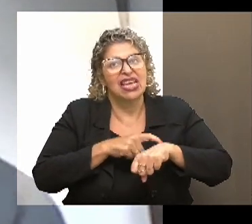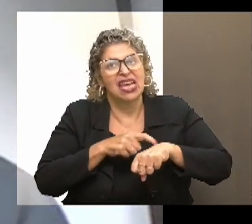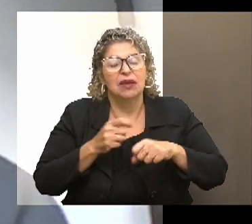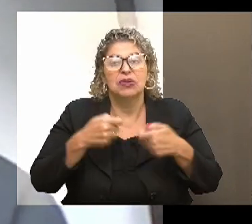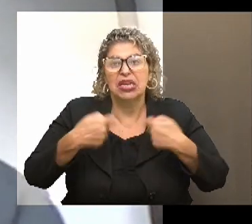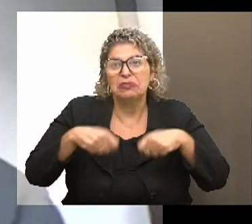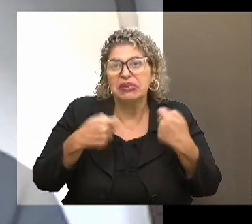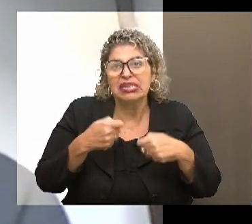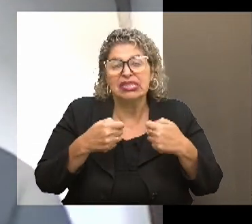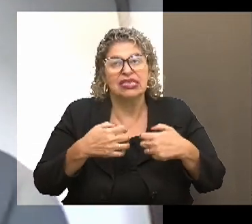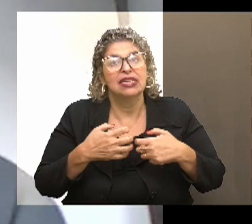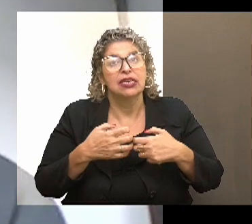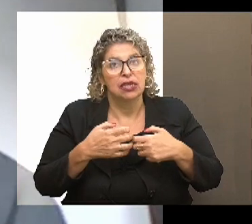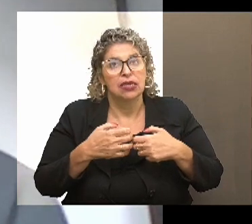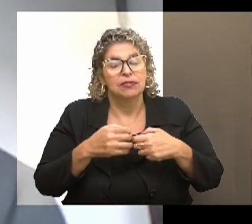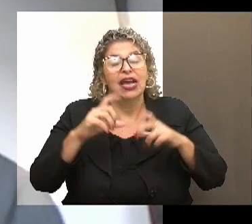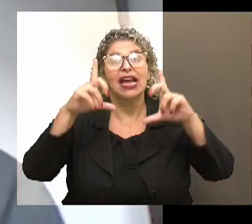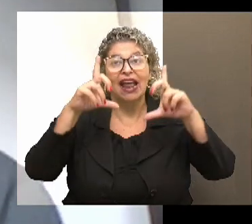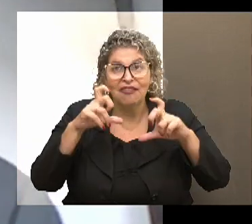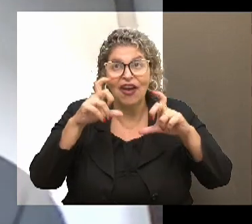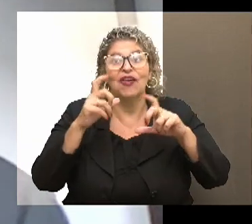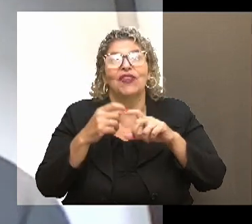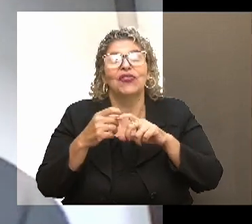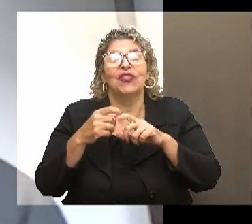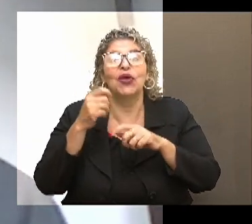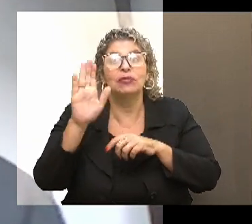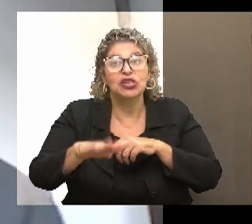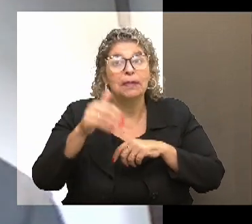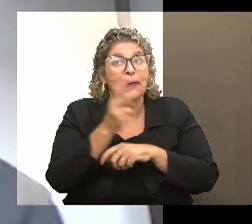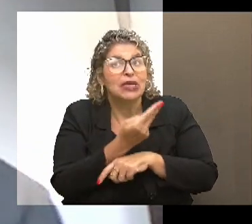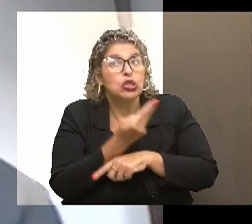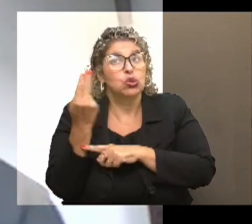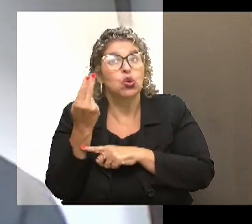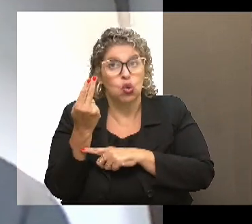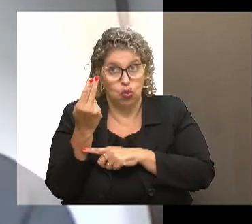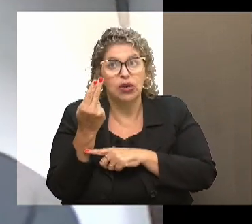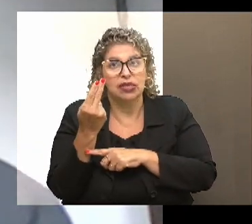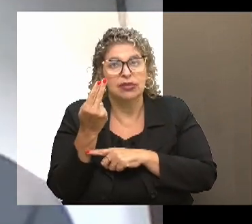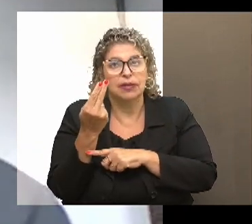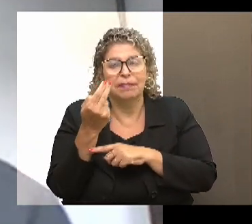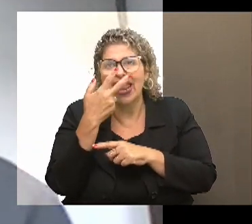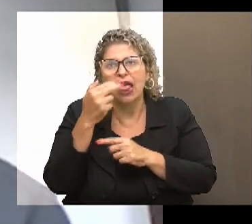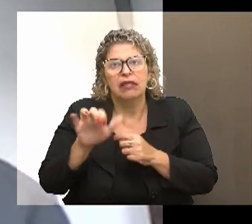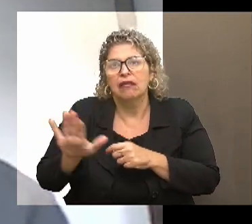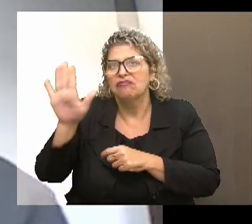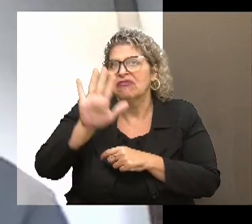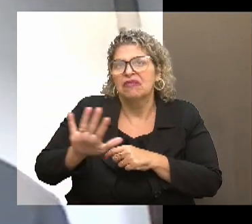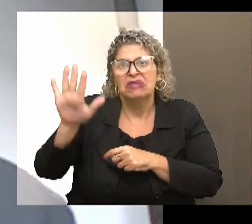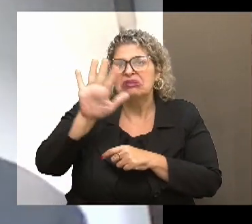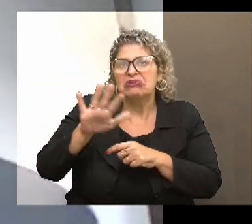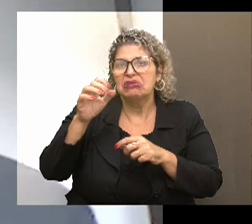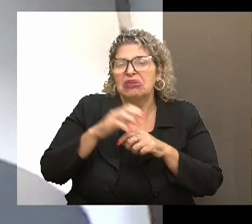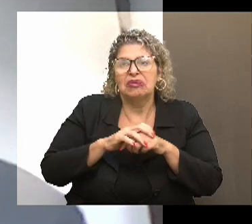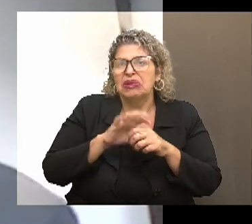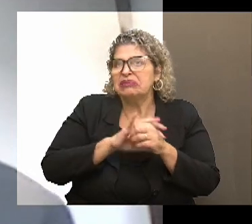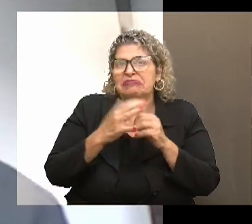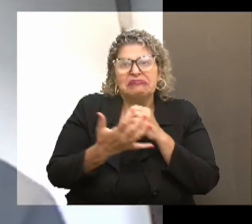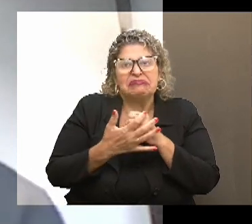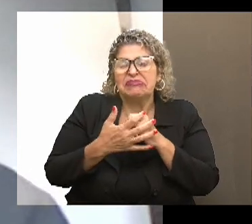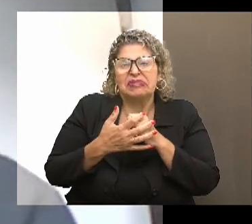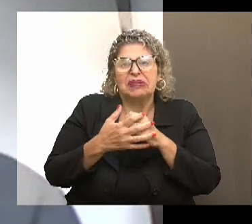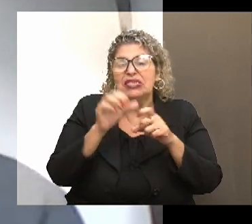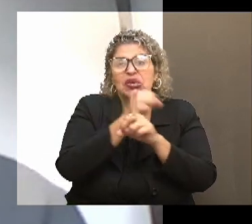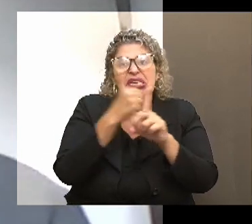pessoa precisa, como ela está, gravar o nome, chamar a pessoa pelo nome, a gente esquece que essas pessoas são quase invisíveis para o resto da sociedade e ninguém chama elas pelo nome.